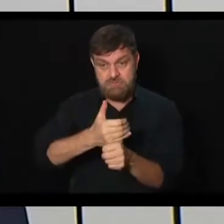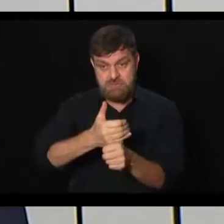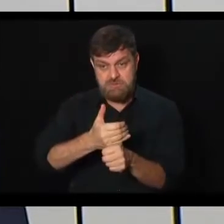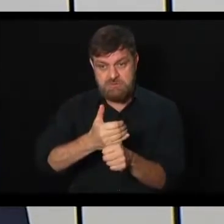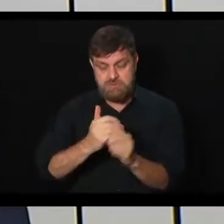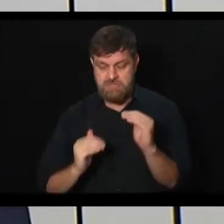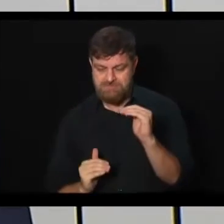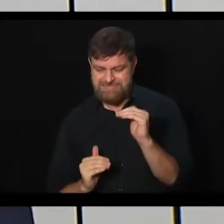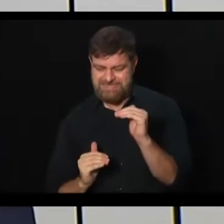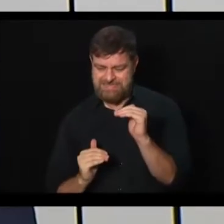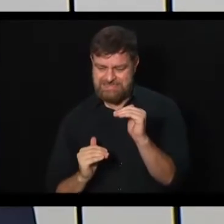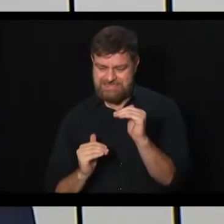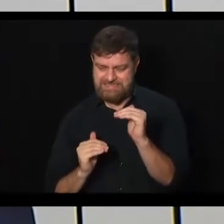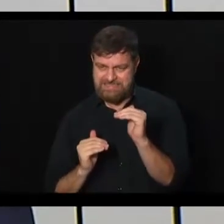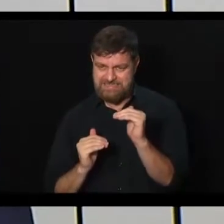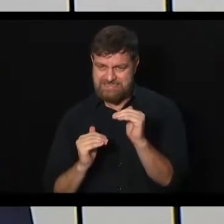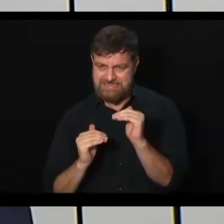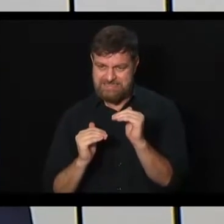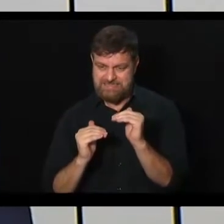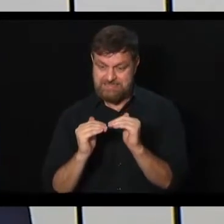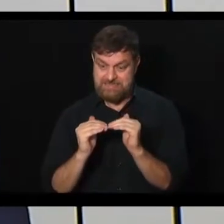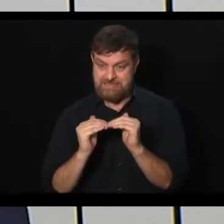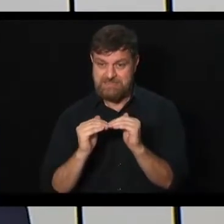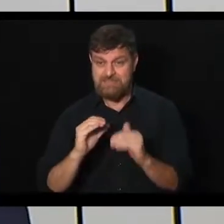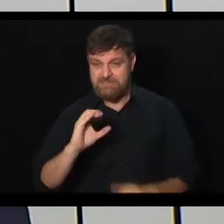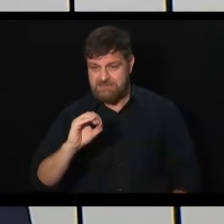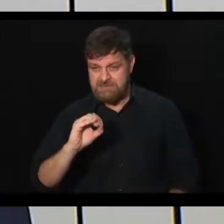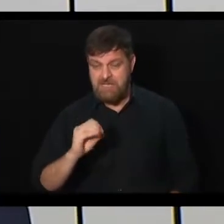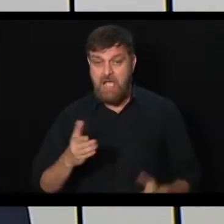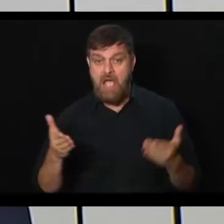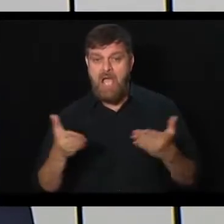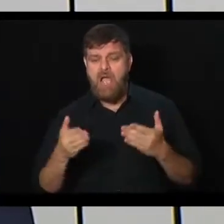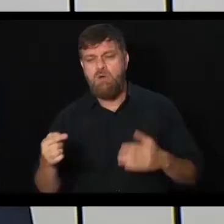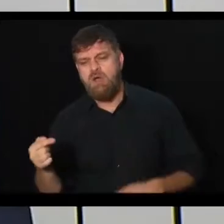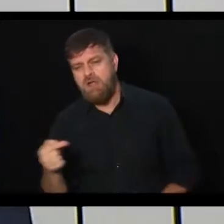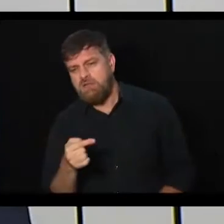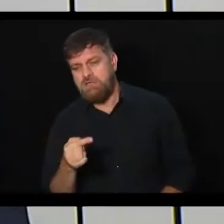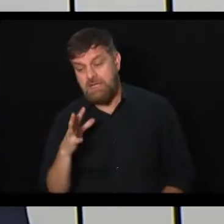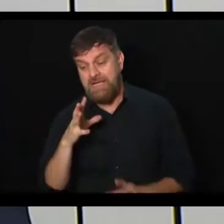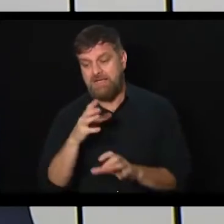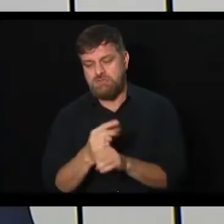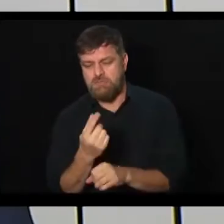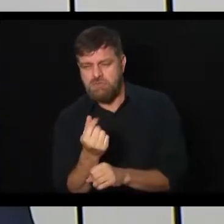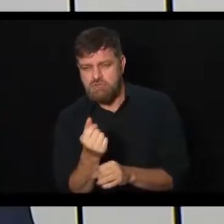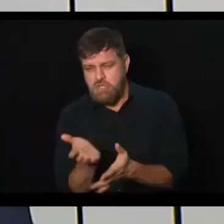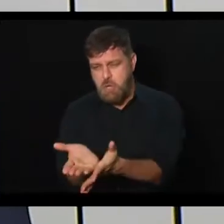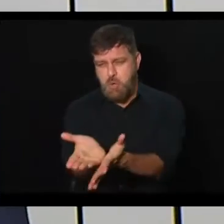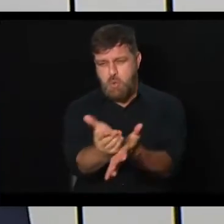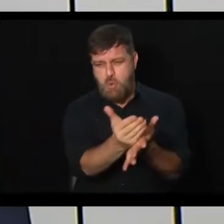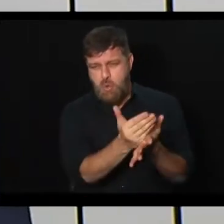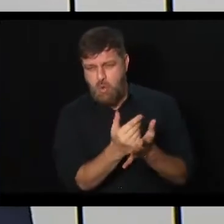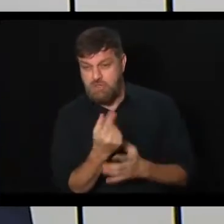passou a zerar. E ainda que a previsão do PIB seja 2,8, caiu para 1%,